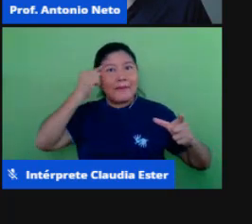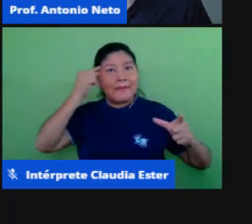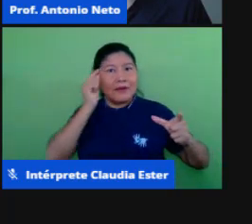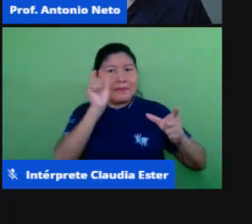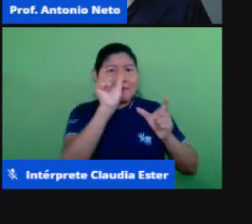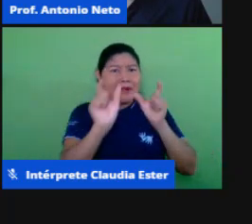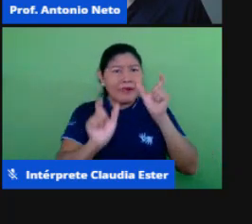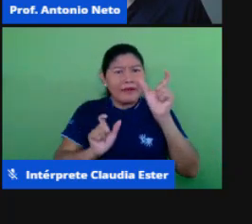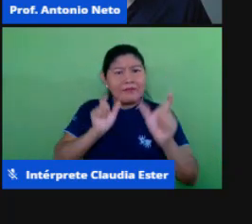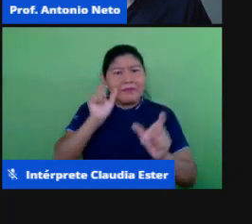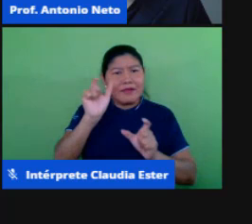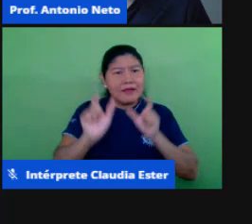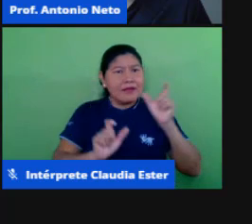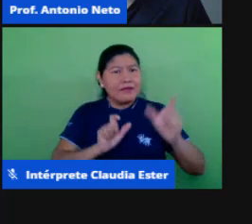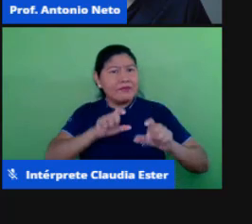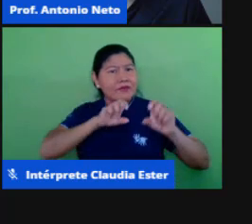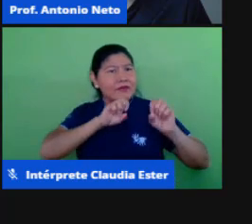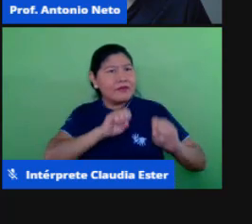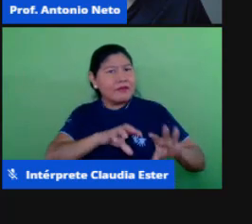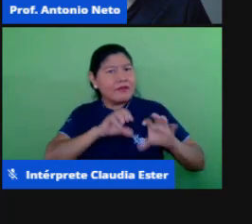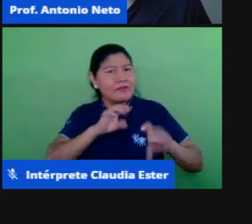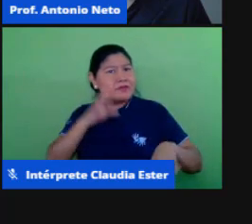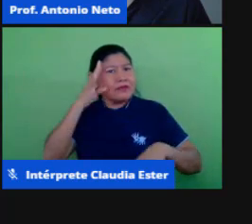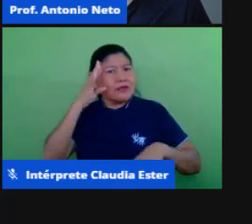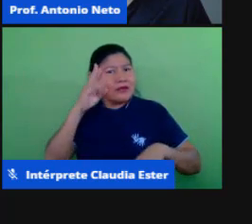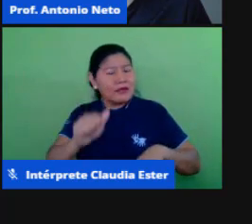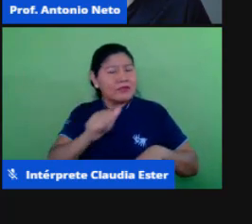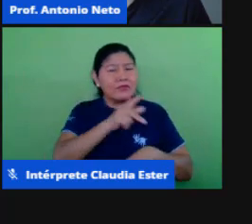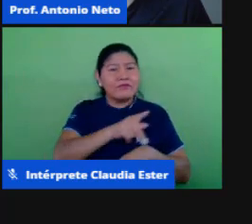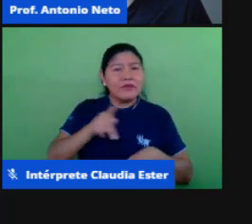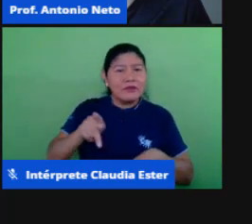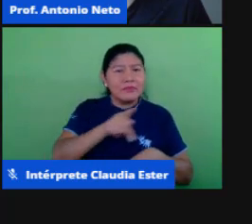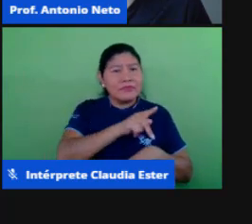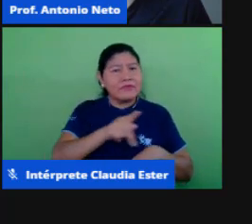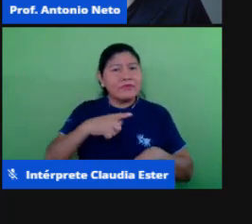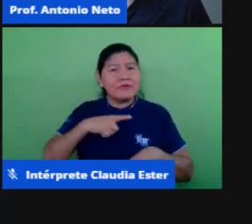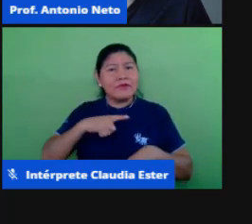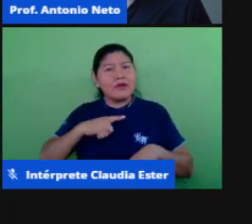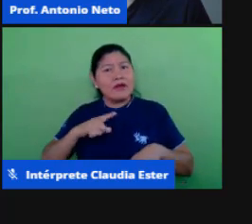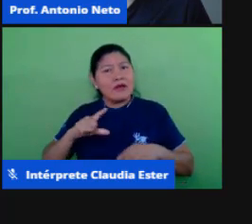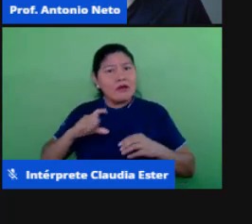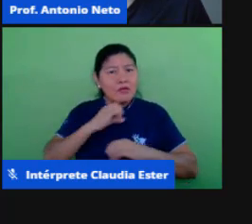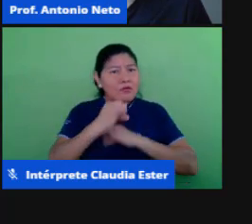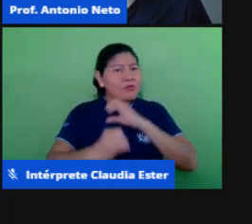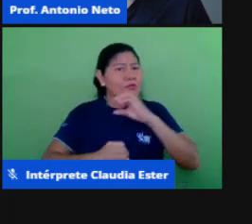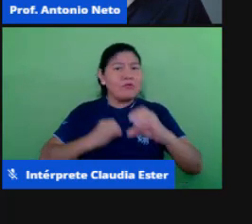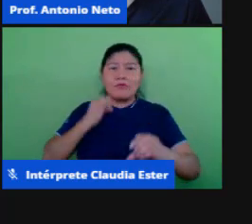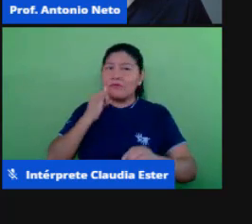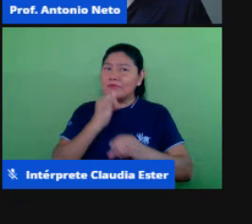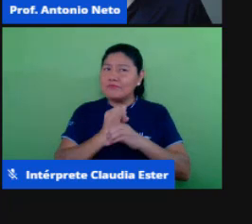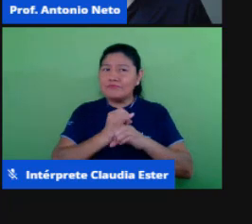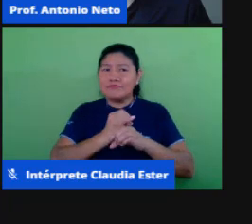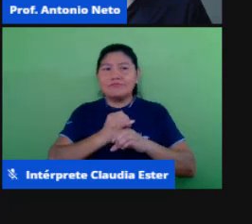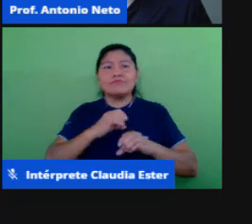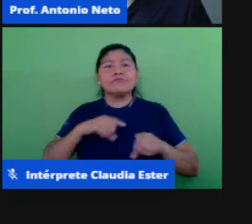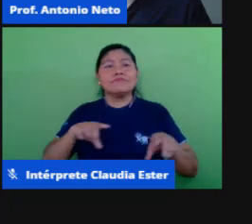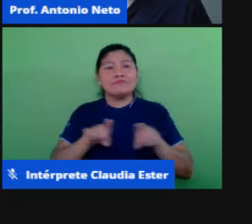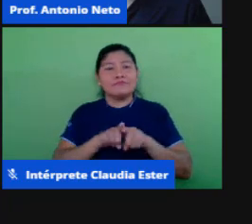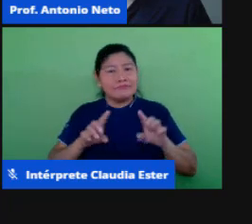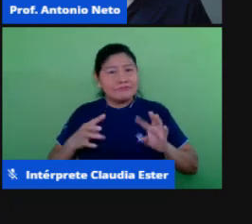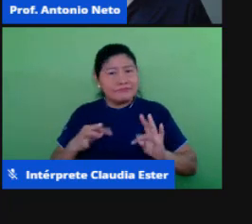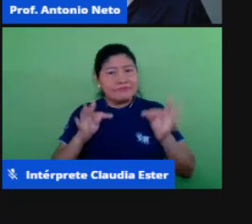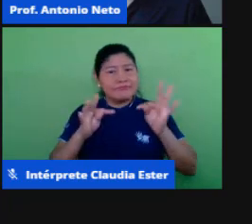Docência, definições, professor, o online que está presente agora no ensino